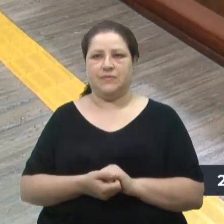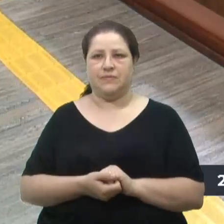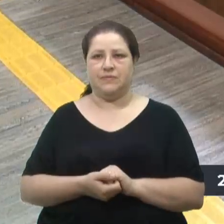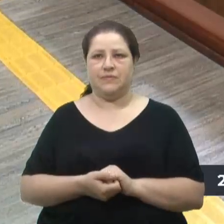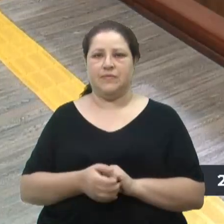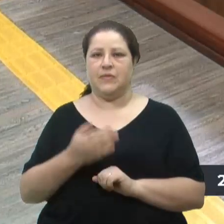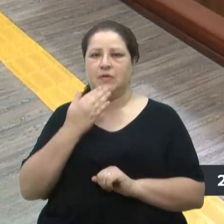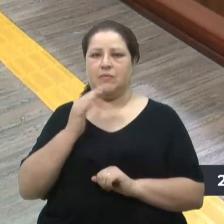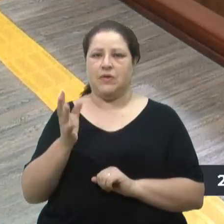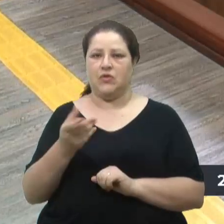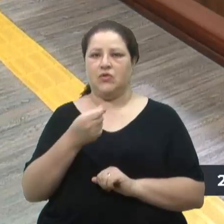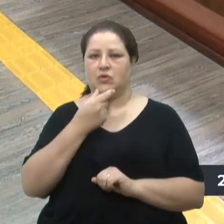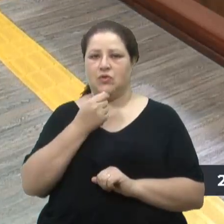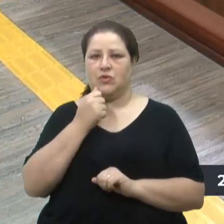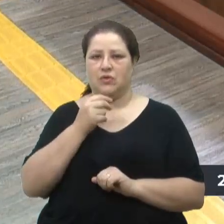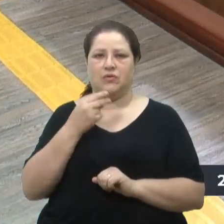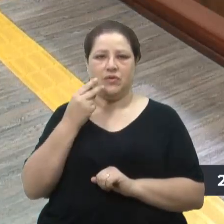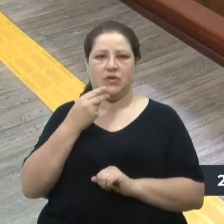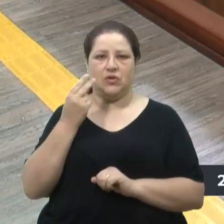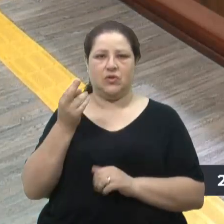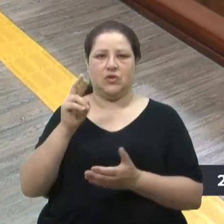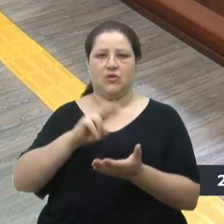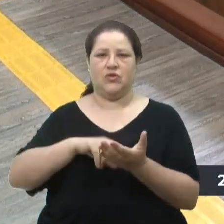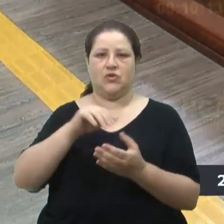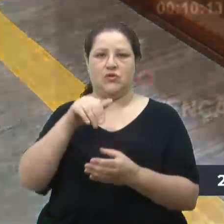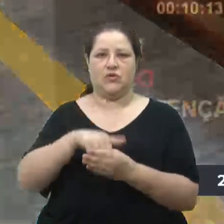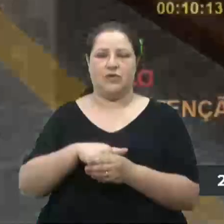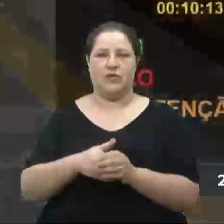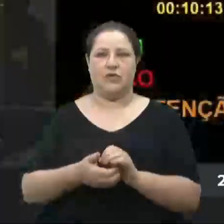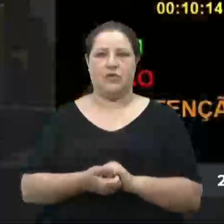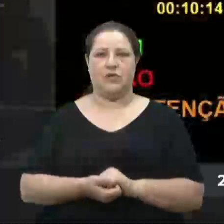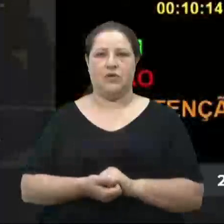Solicito aos vereadores e vereadoras que registram seus votos.